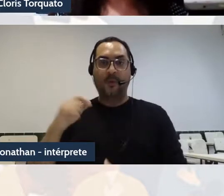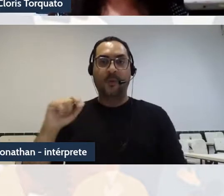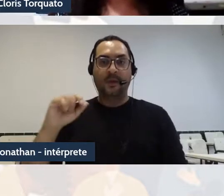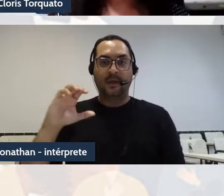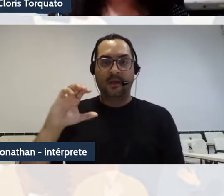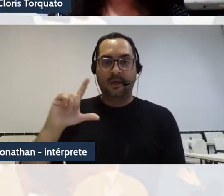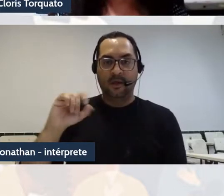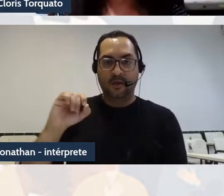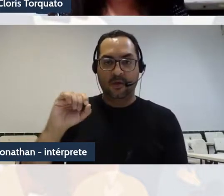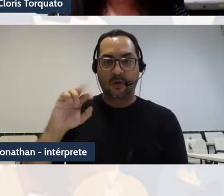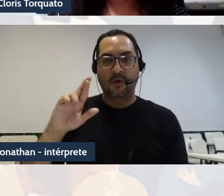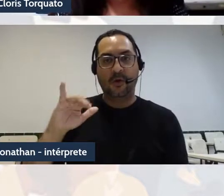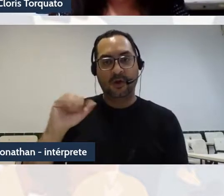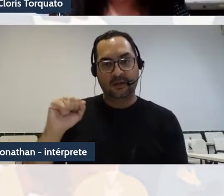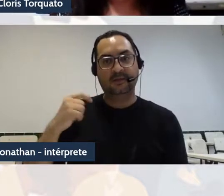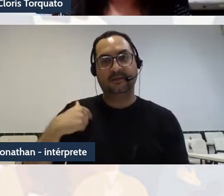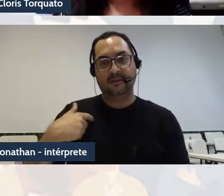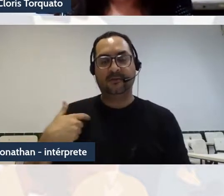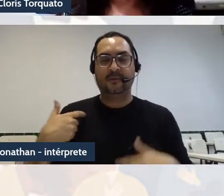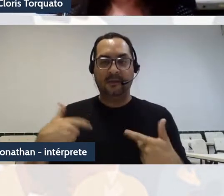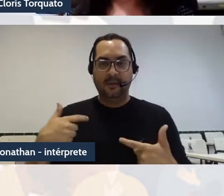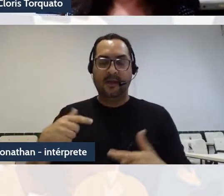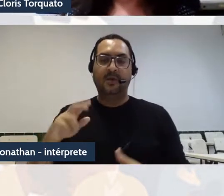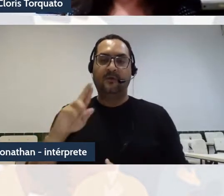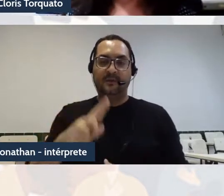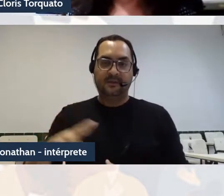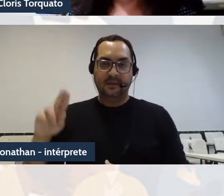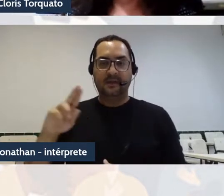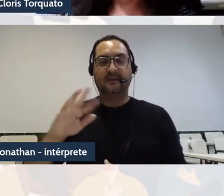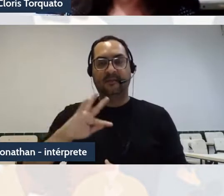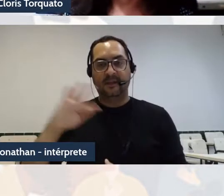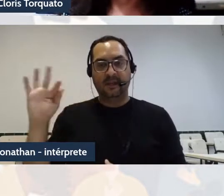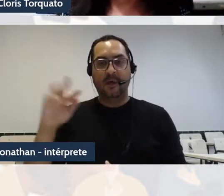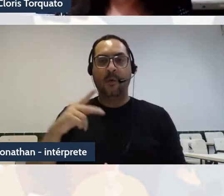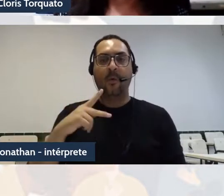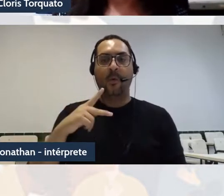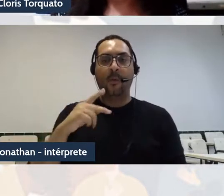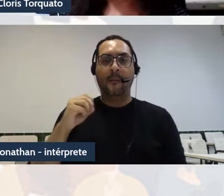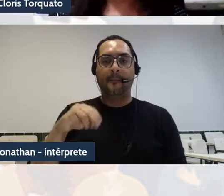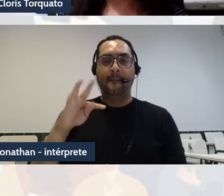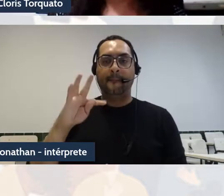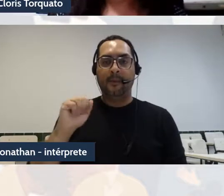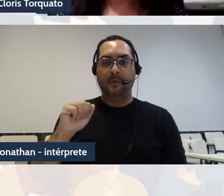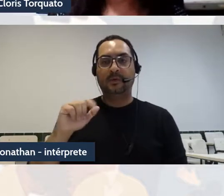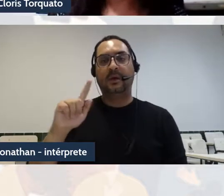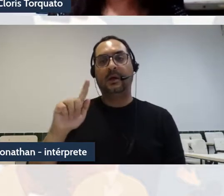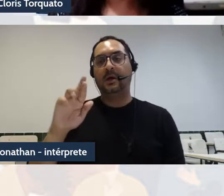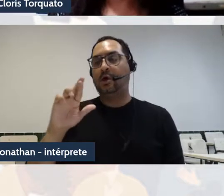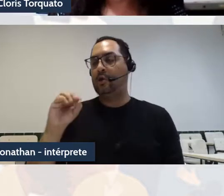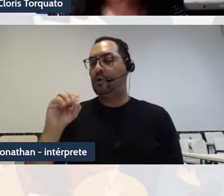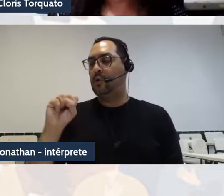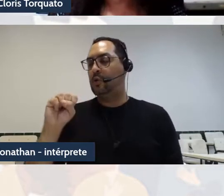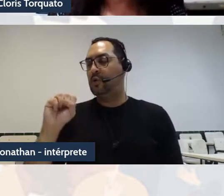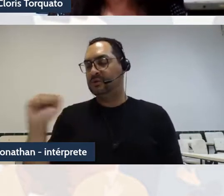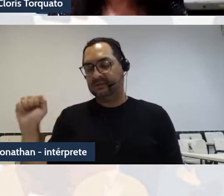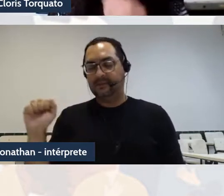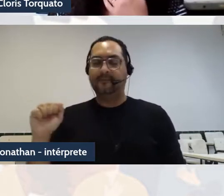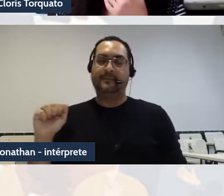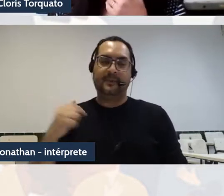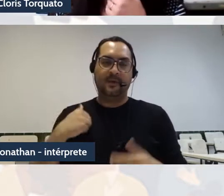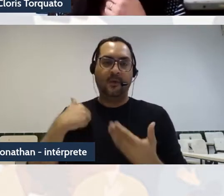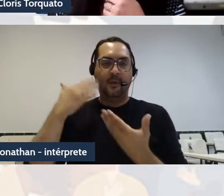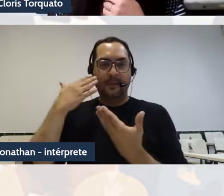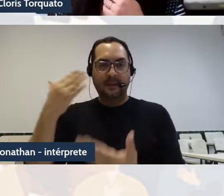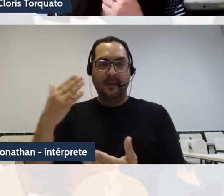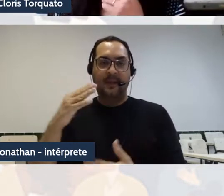e queria agradecer ao Emmanuel, à Lívia e à Laura por estarem aqui trazendo as